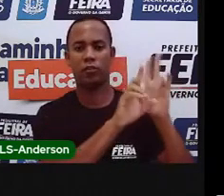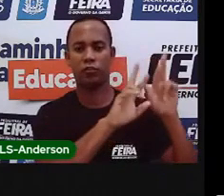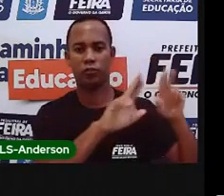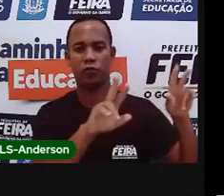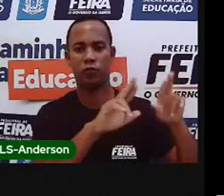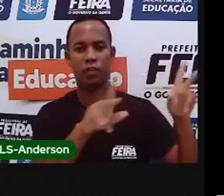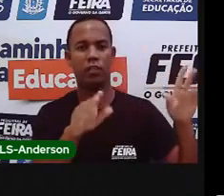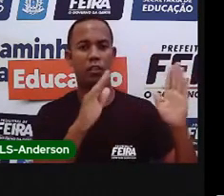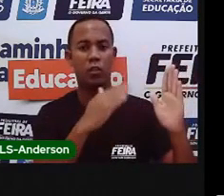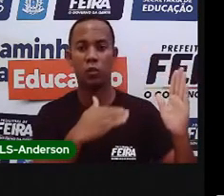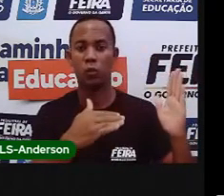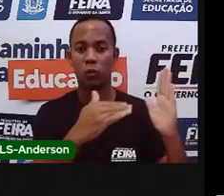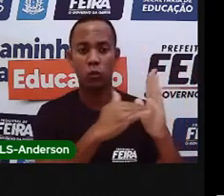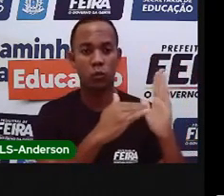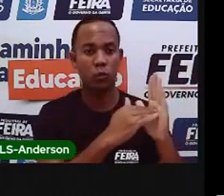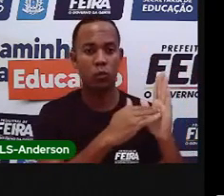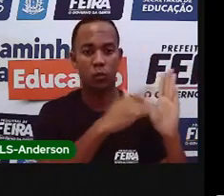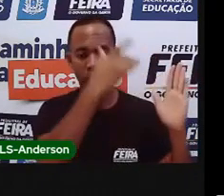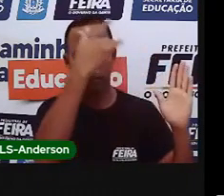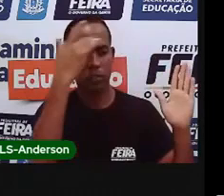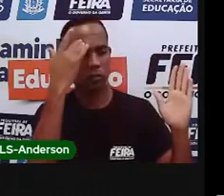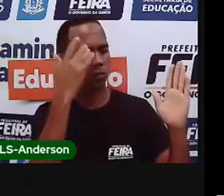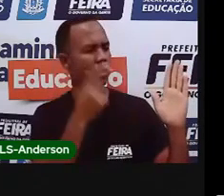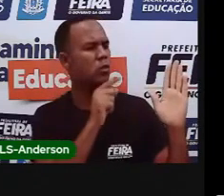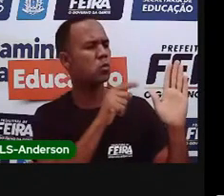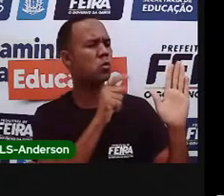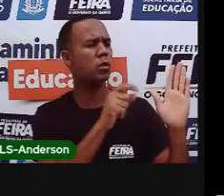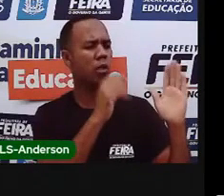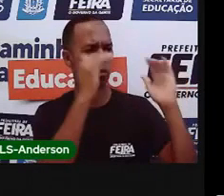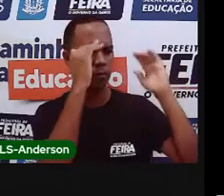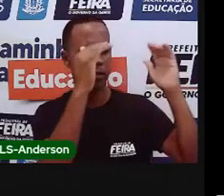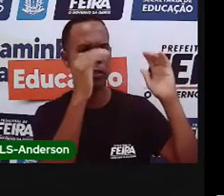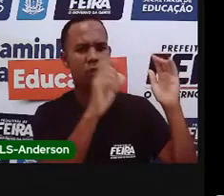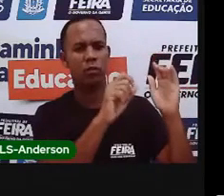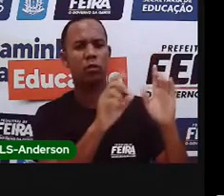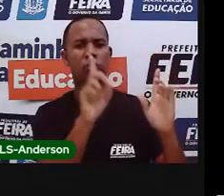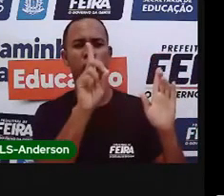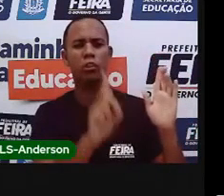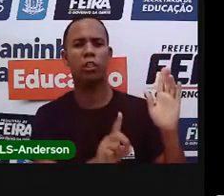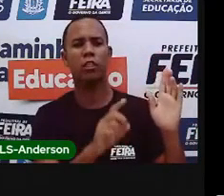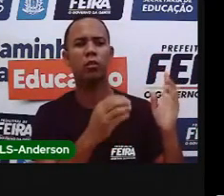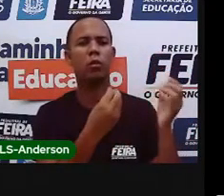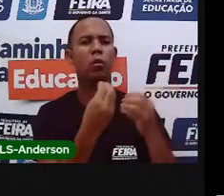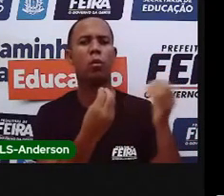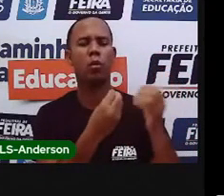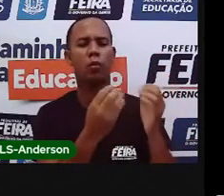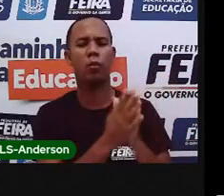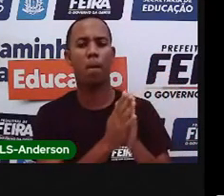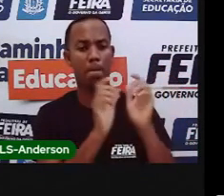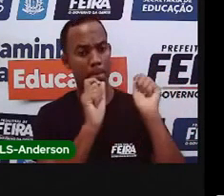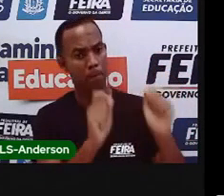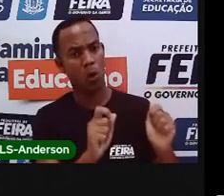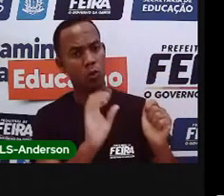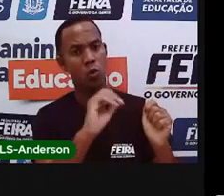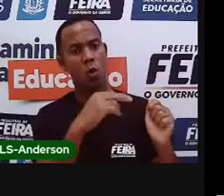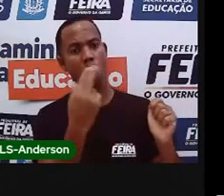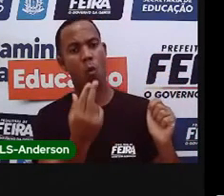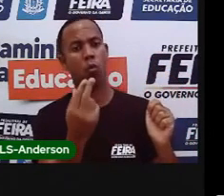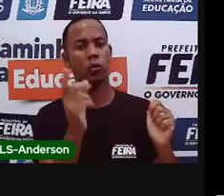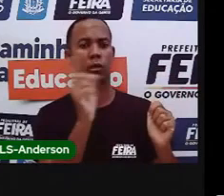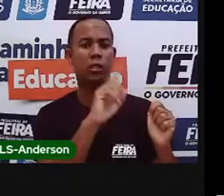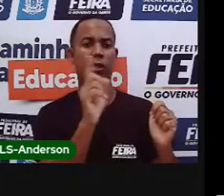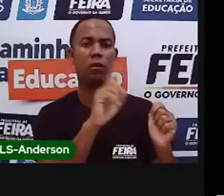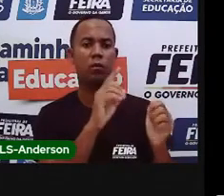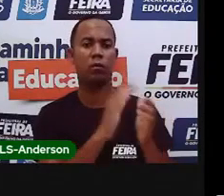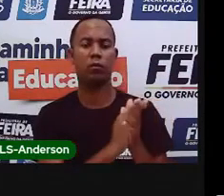tudo que a gente tem direito e dever. Lá diz, olha, Pró Maria, você pode isso, e não pode isso. Então, lá diz